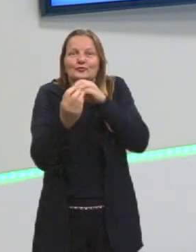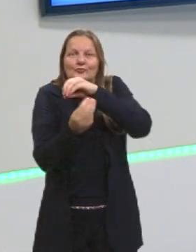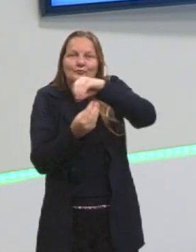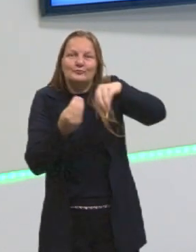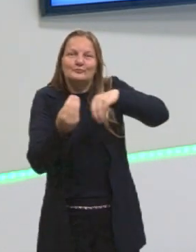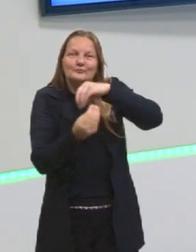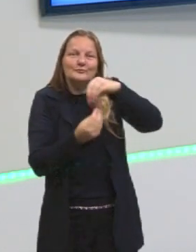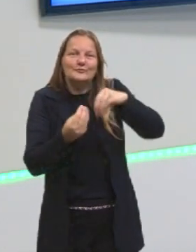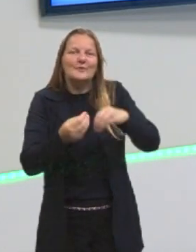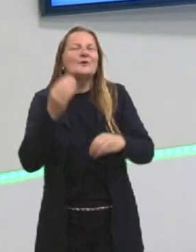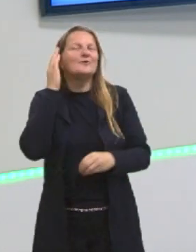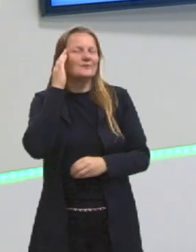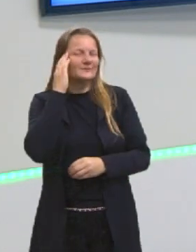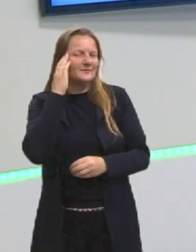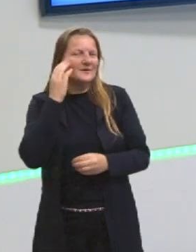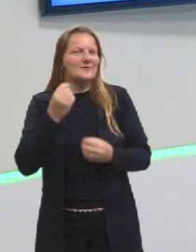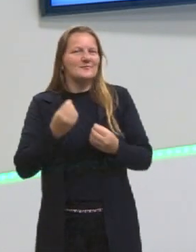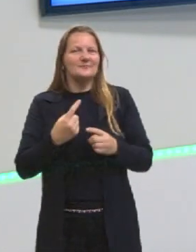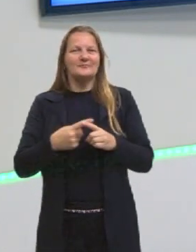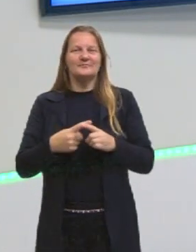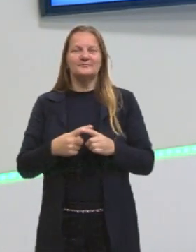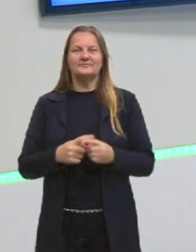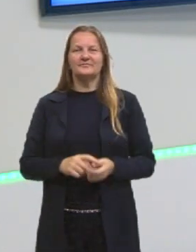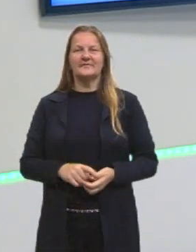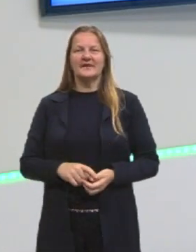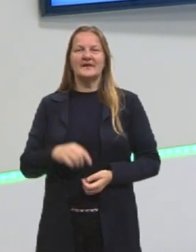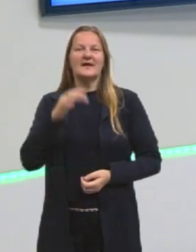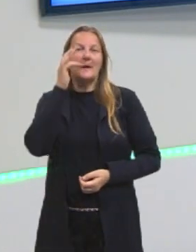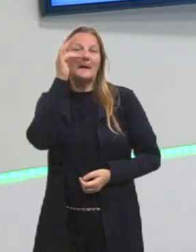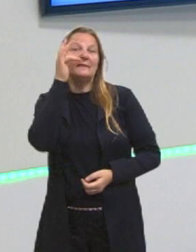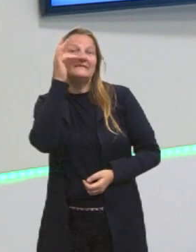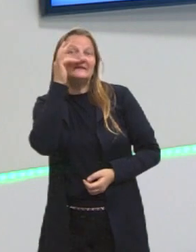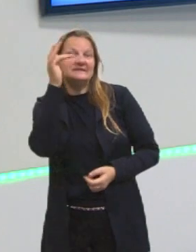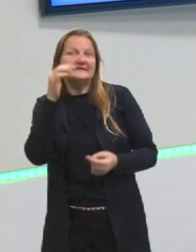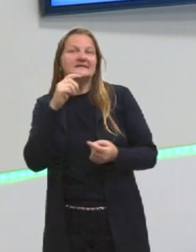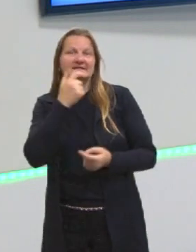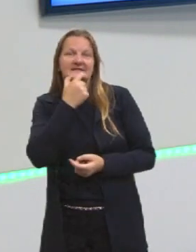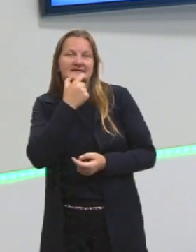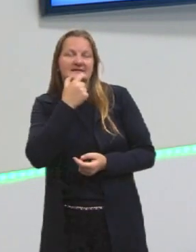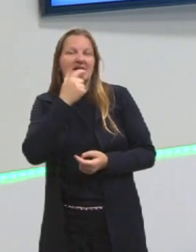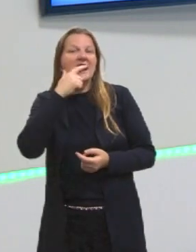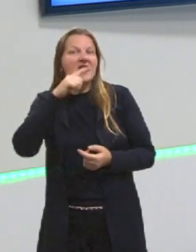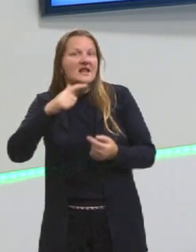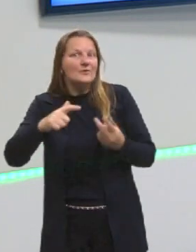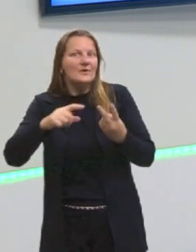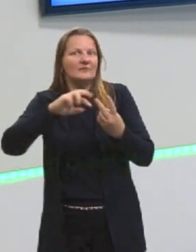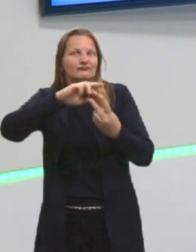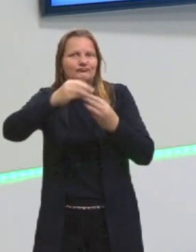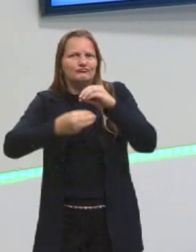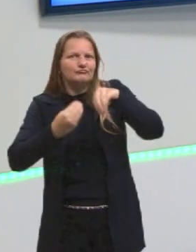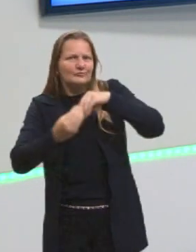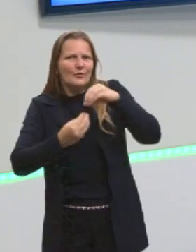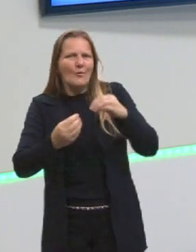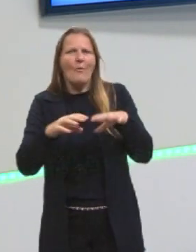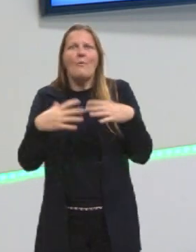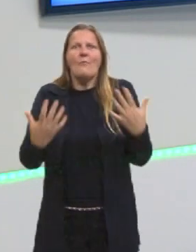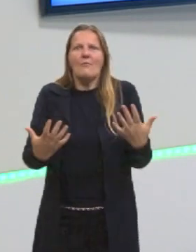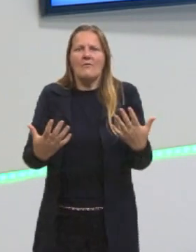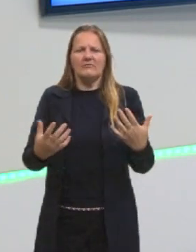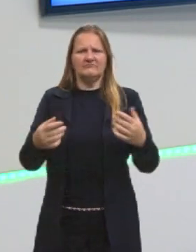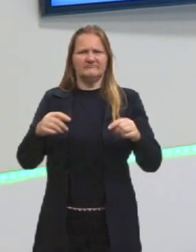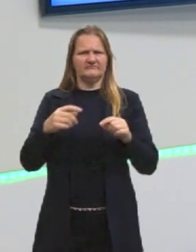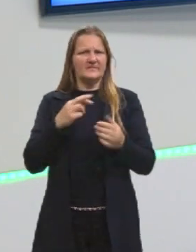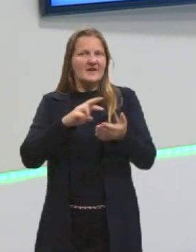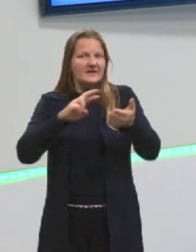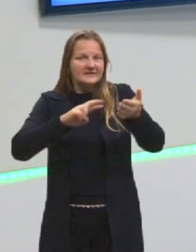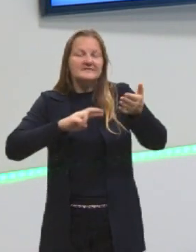vai entender não só a língua inglesa, a língua francesa e outras línguas. E peraí, opa, onde estamos? Na